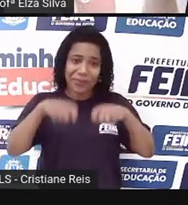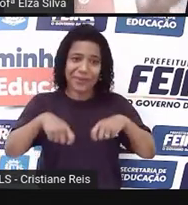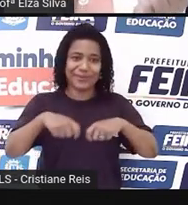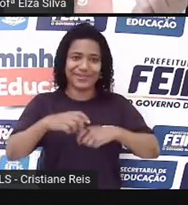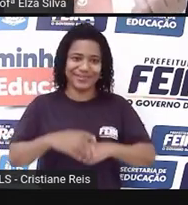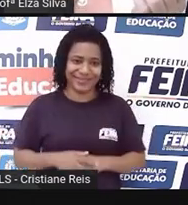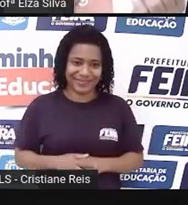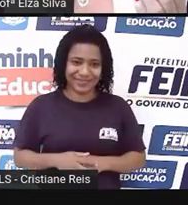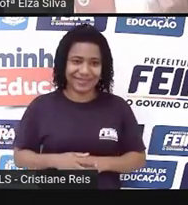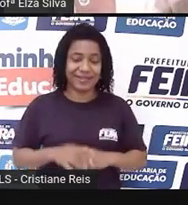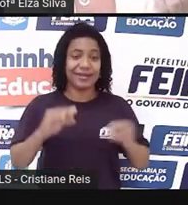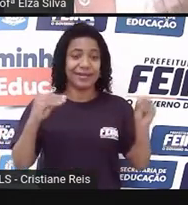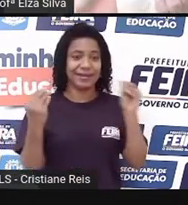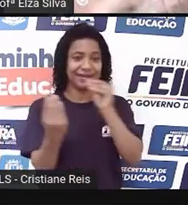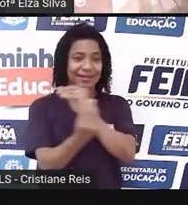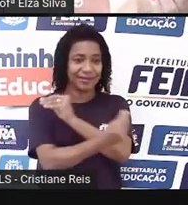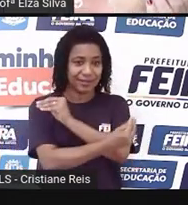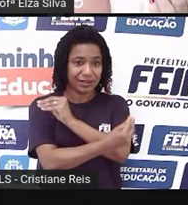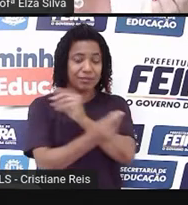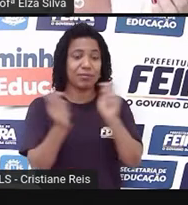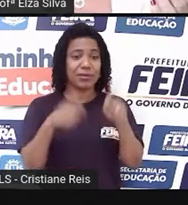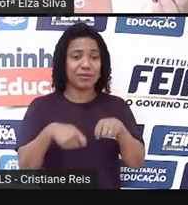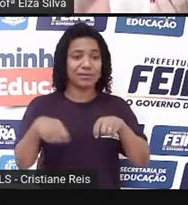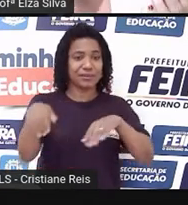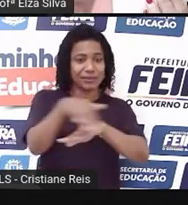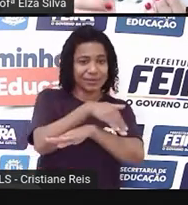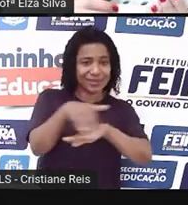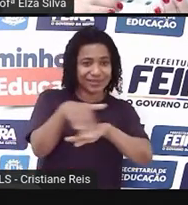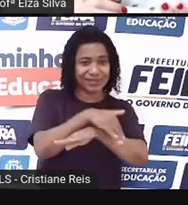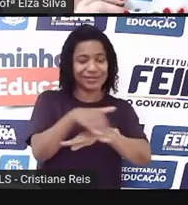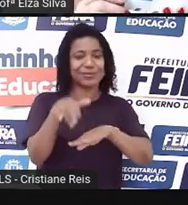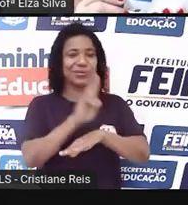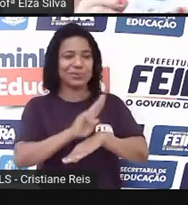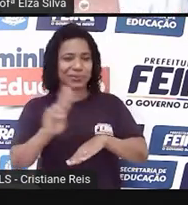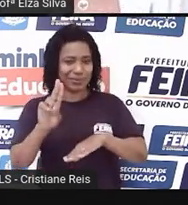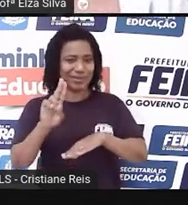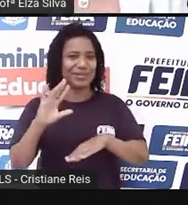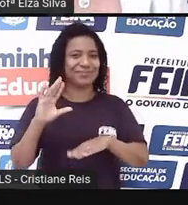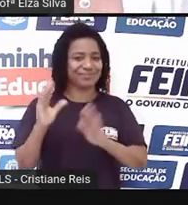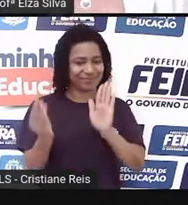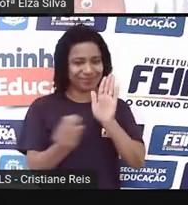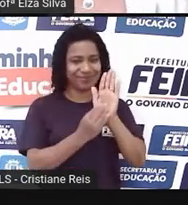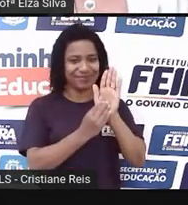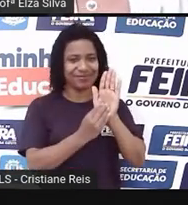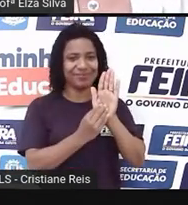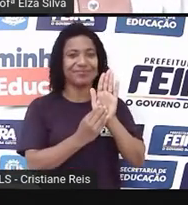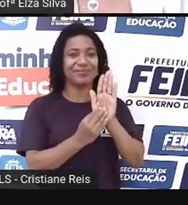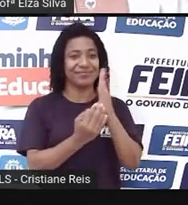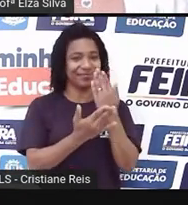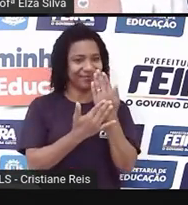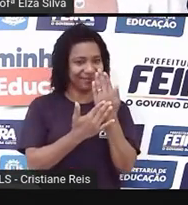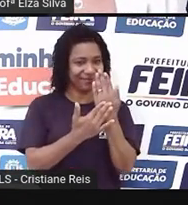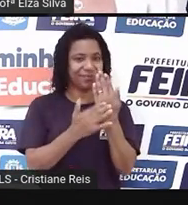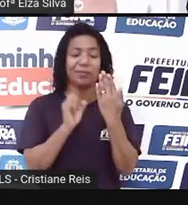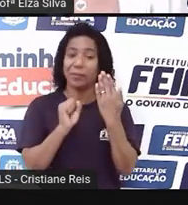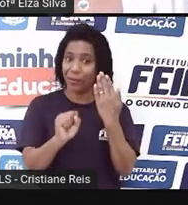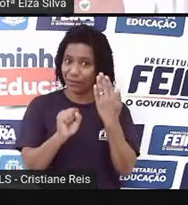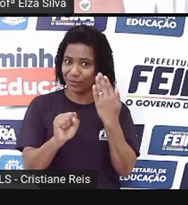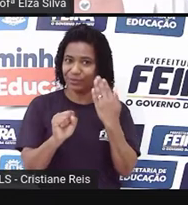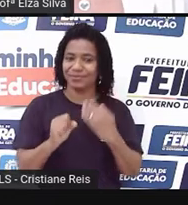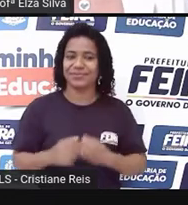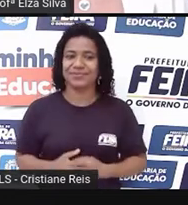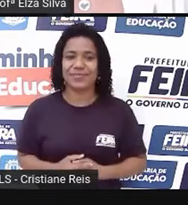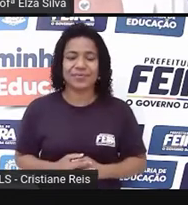e na parte de trás os seus dados, nome e endereço completo. É importante a gente lembrar que,